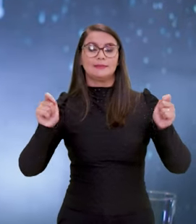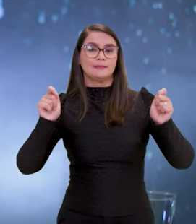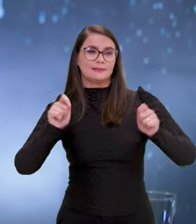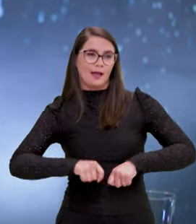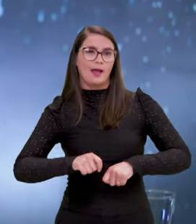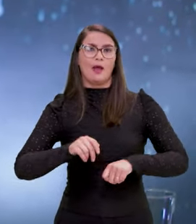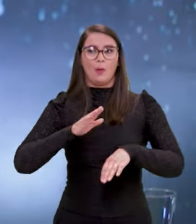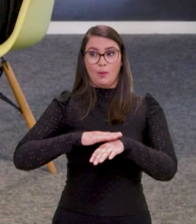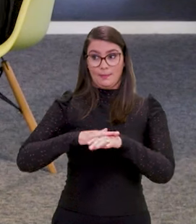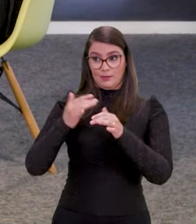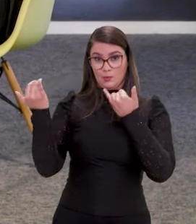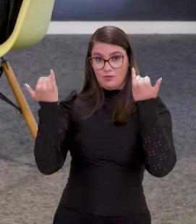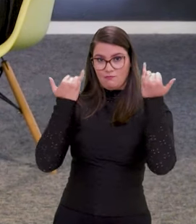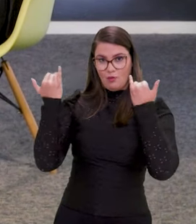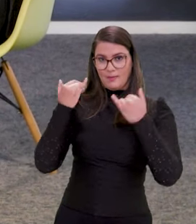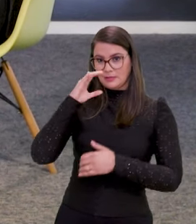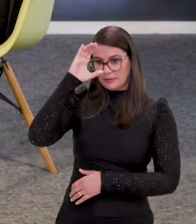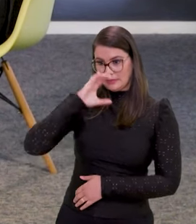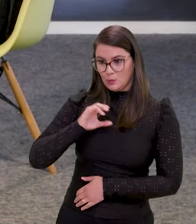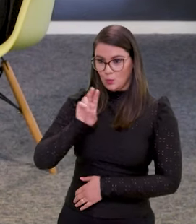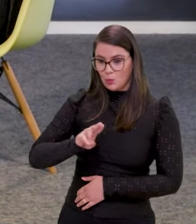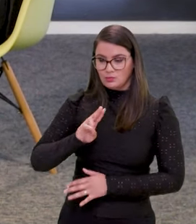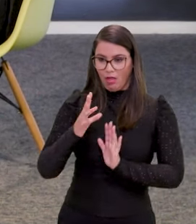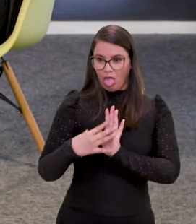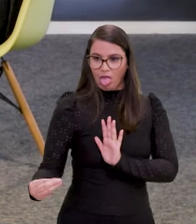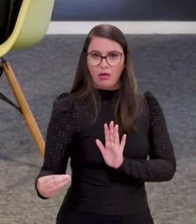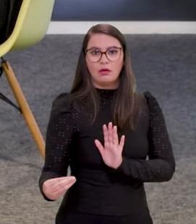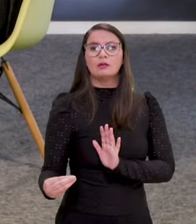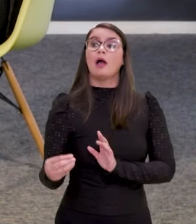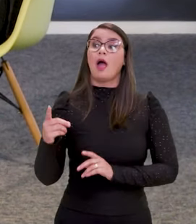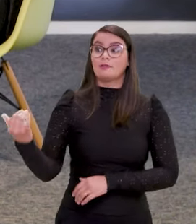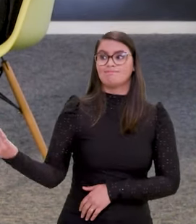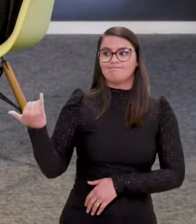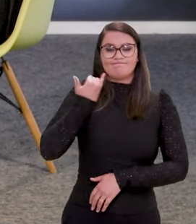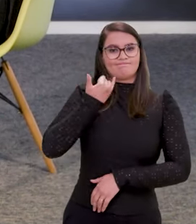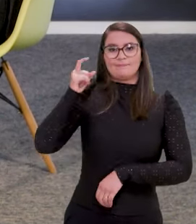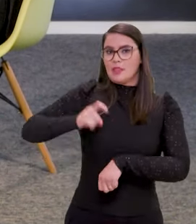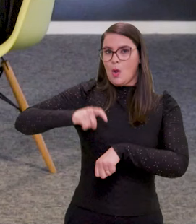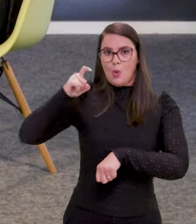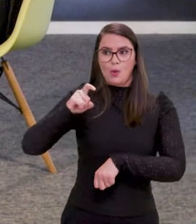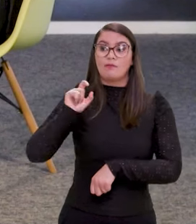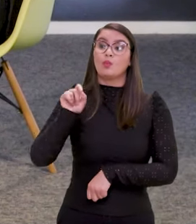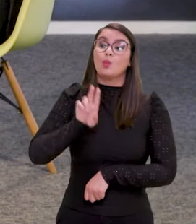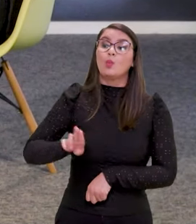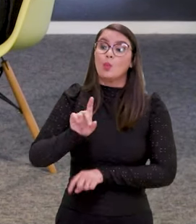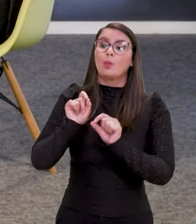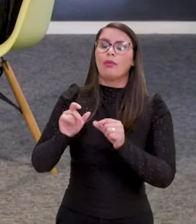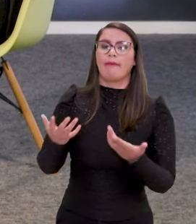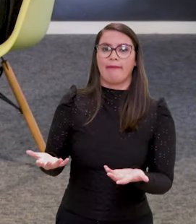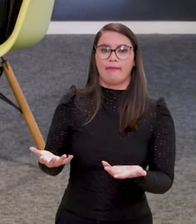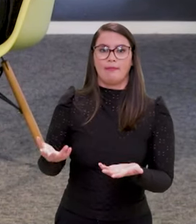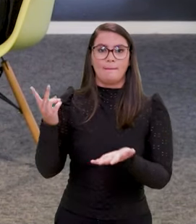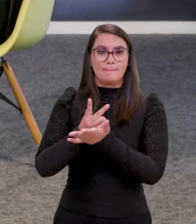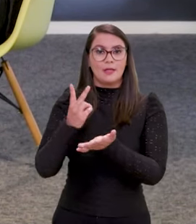permitam que quando uma informação do cidadão é utilizada, que ele passe a saber para que aquilo foi utilizado,